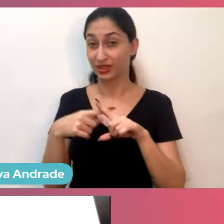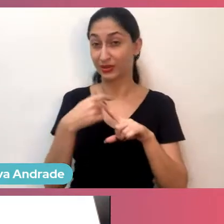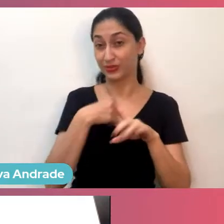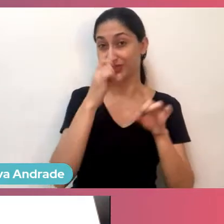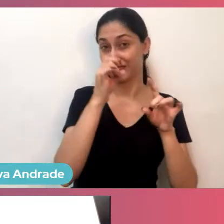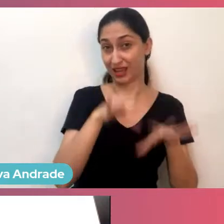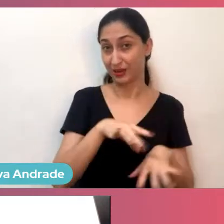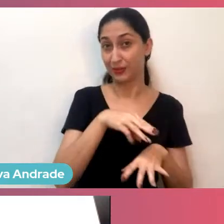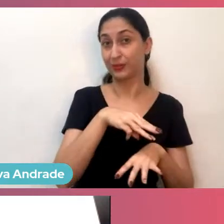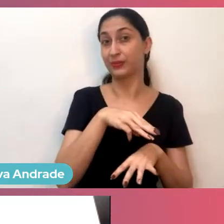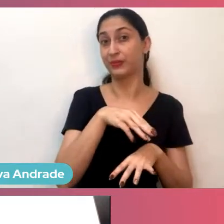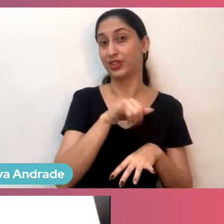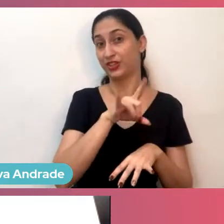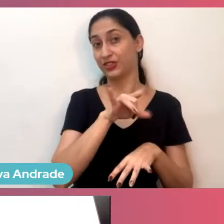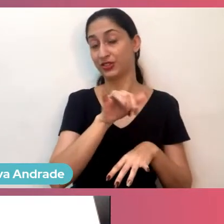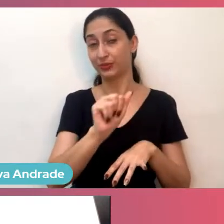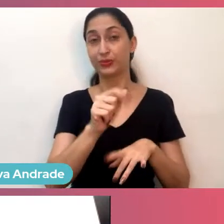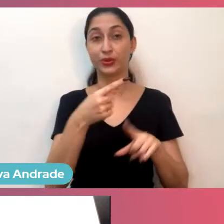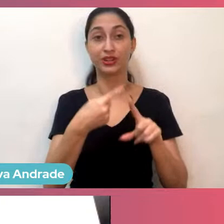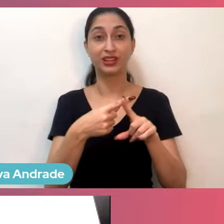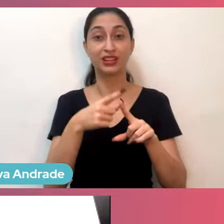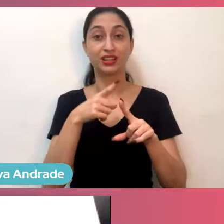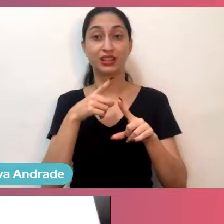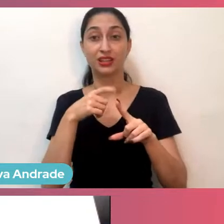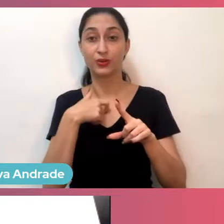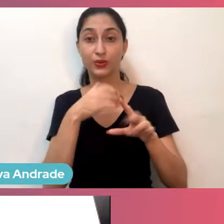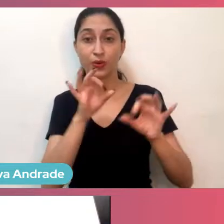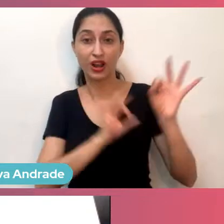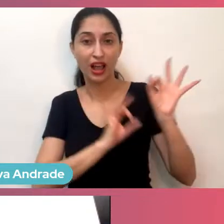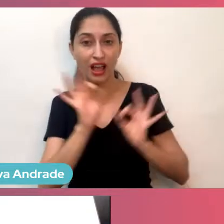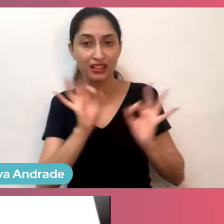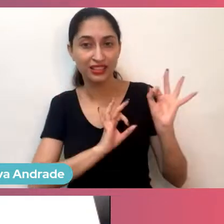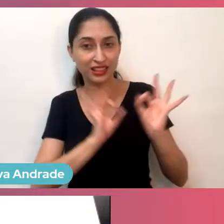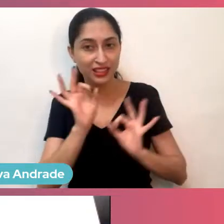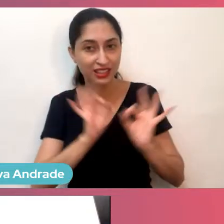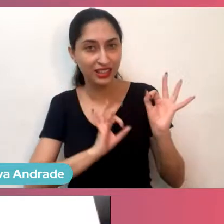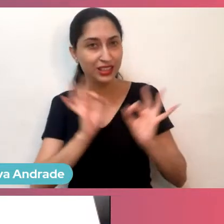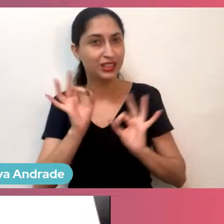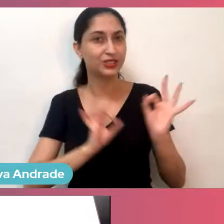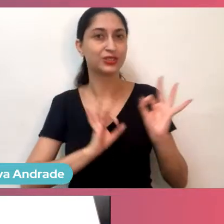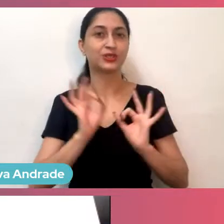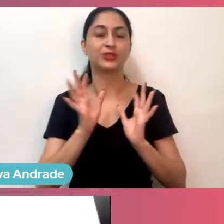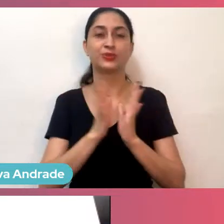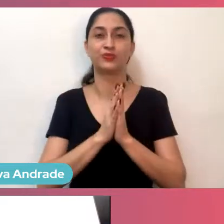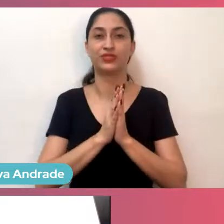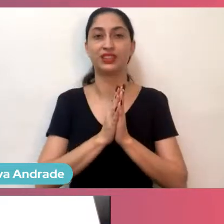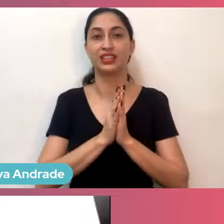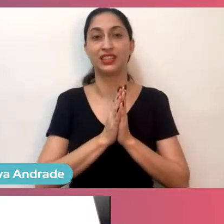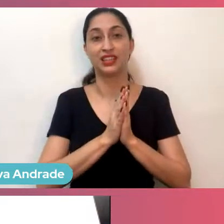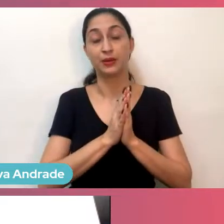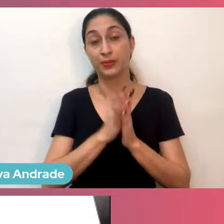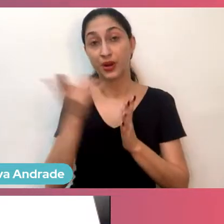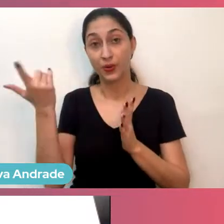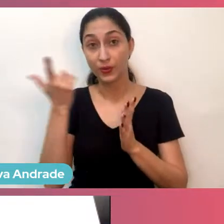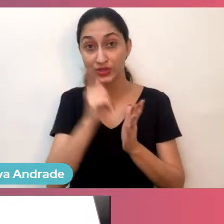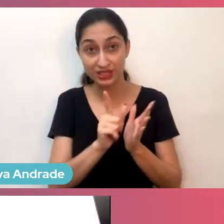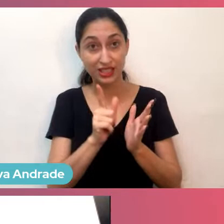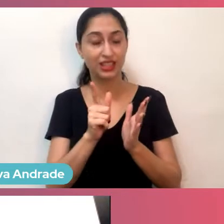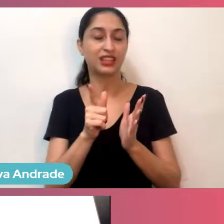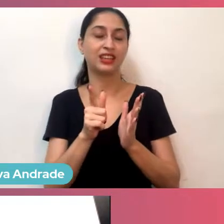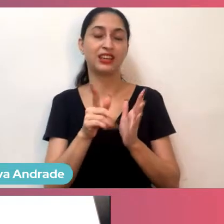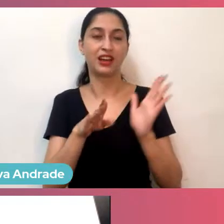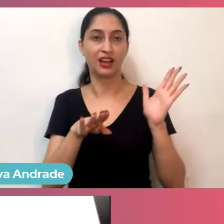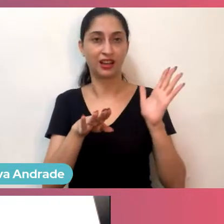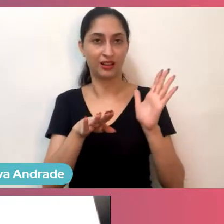neném, então eu estava aprontando meus executivos para continuarem a dar conta da Mídia enquanto eu não estivesse lá,